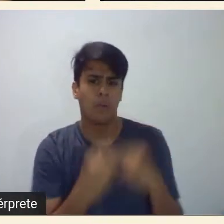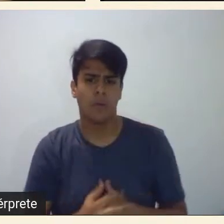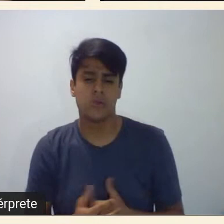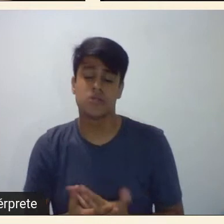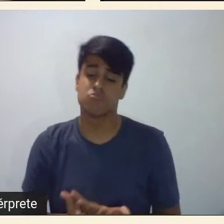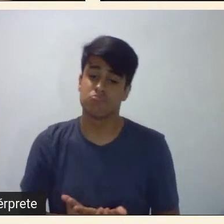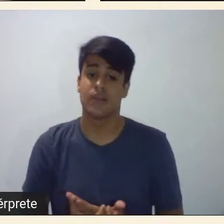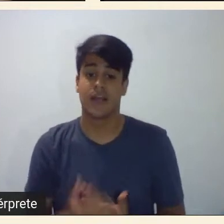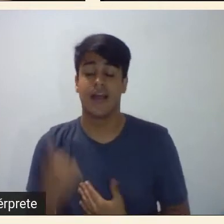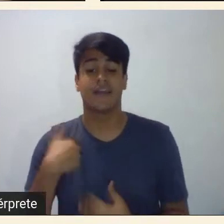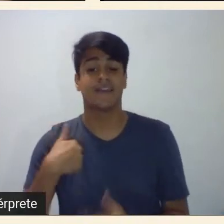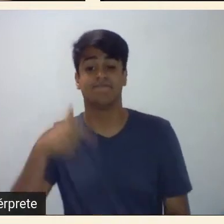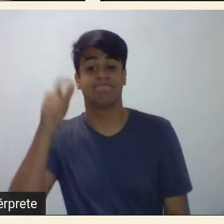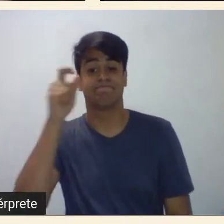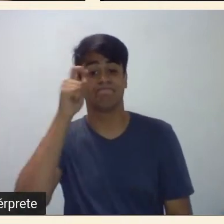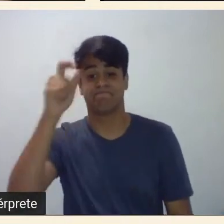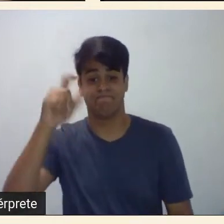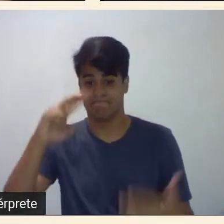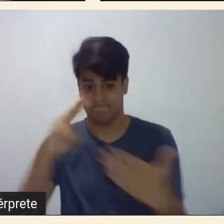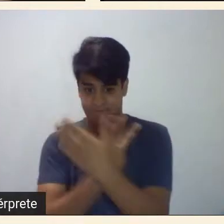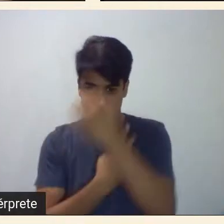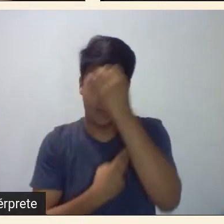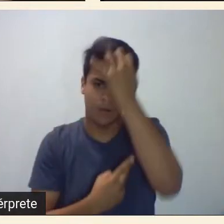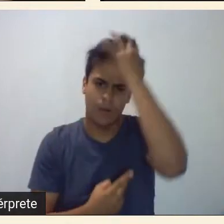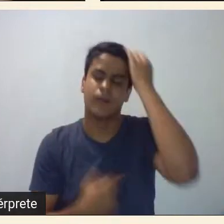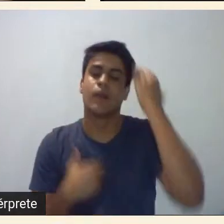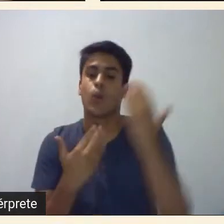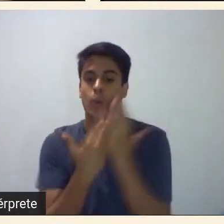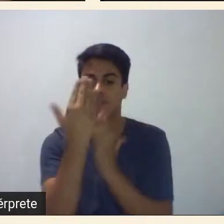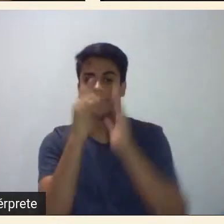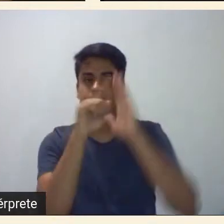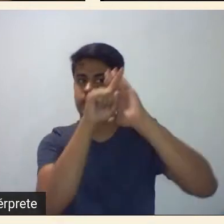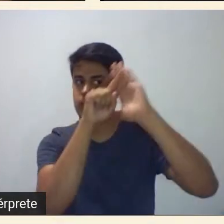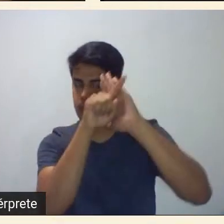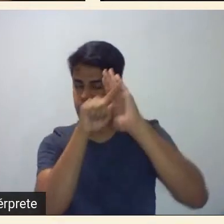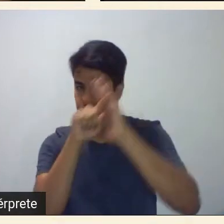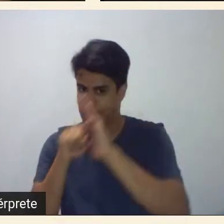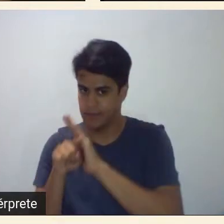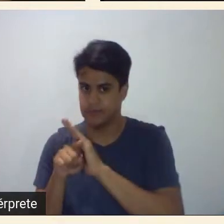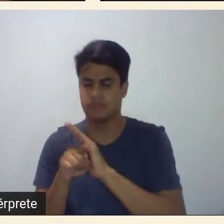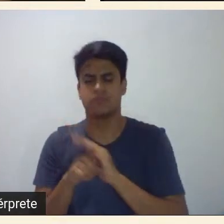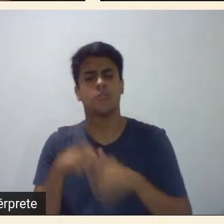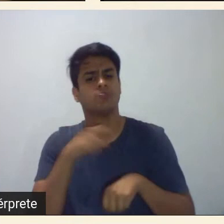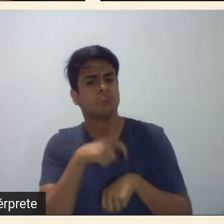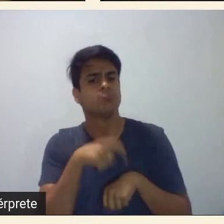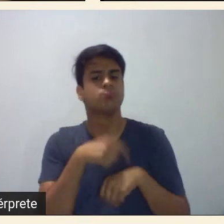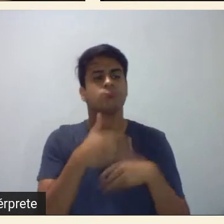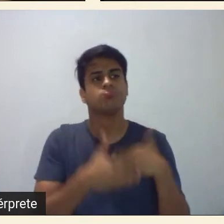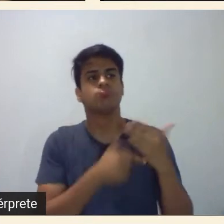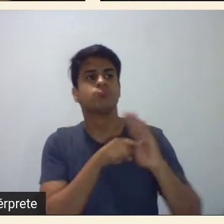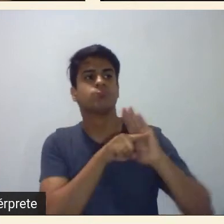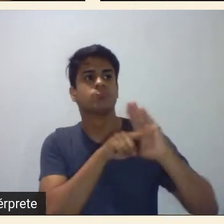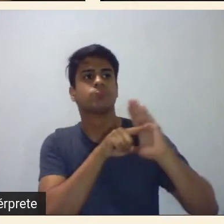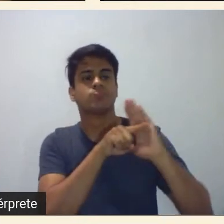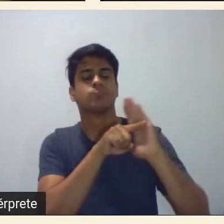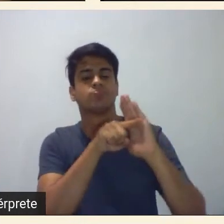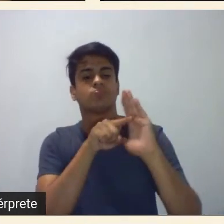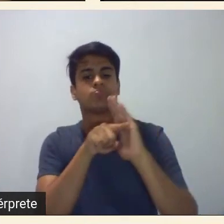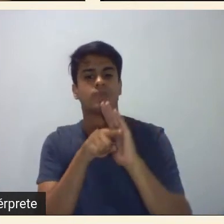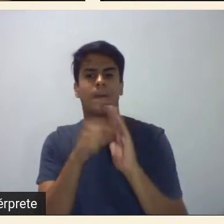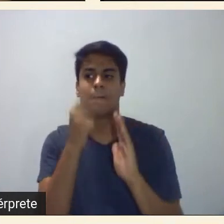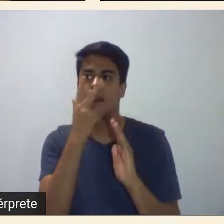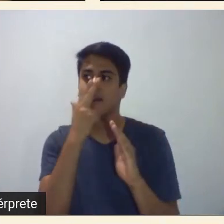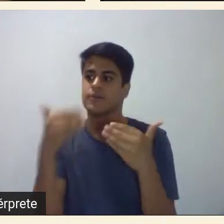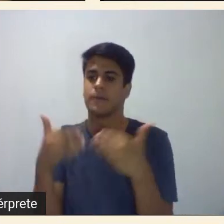aconteceu uma coisa interessante eu comecei a fazer a pesquisa e na medida que eu fazia a pesquisa por exemplo as portas se